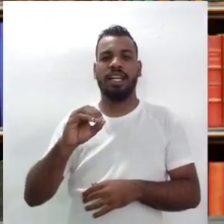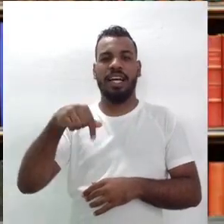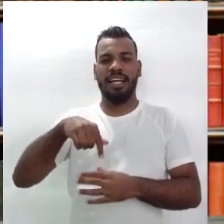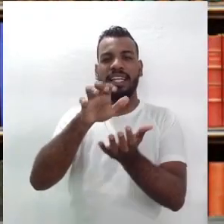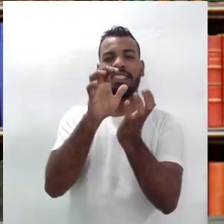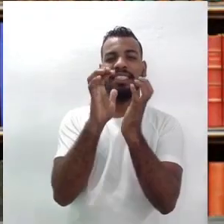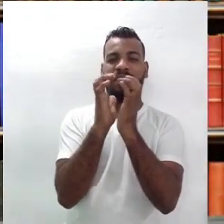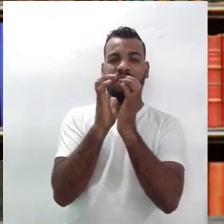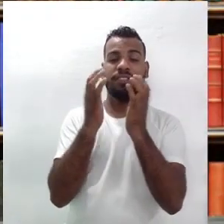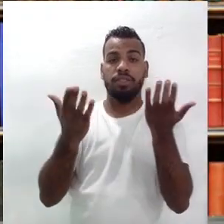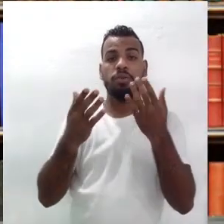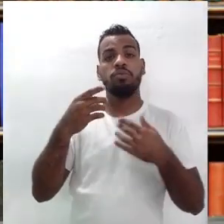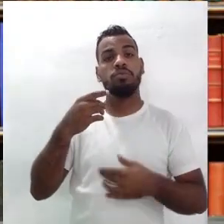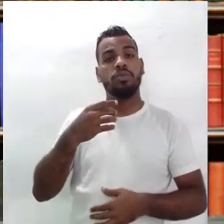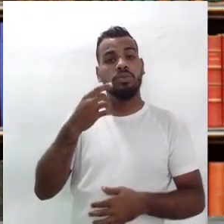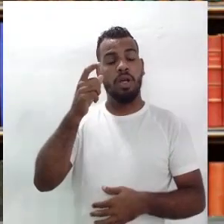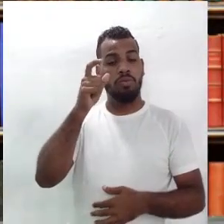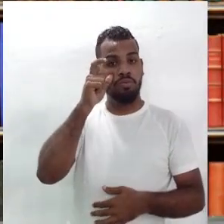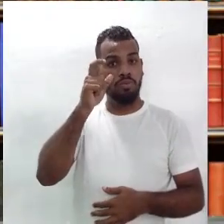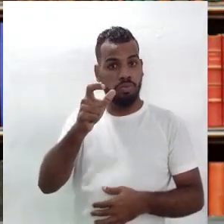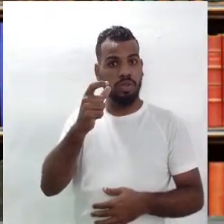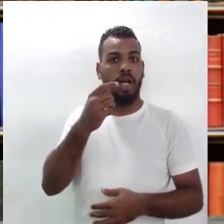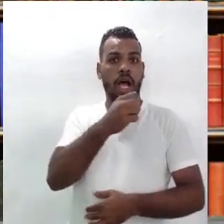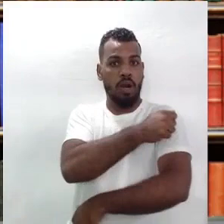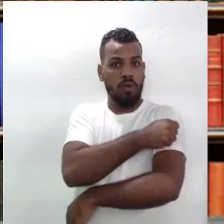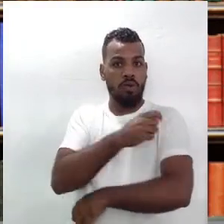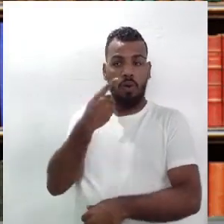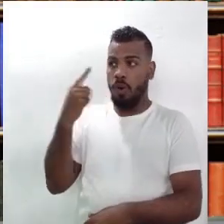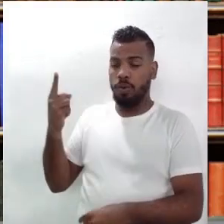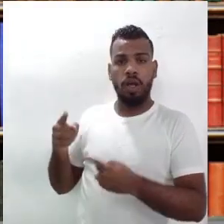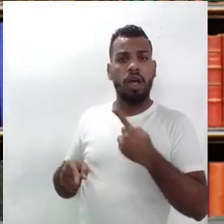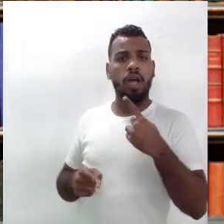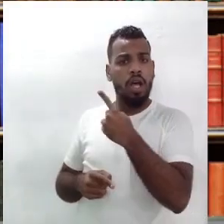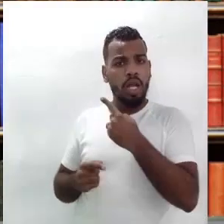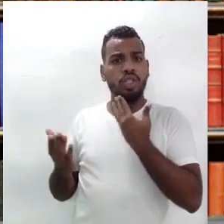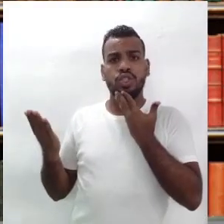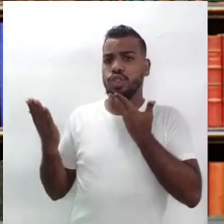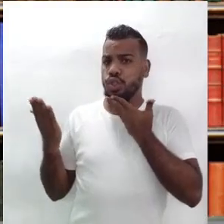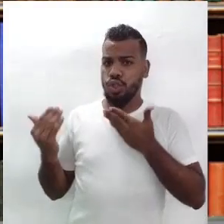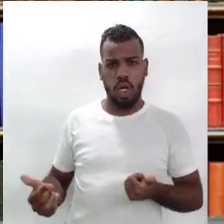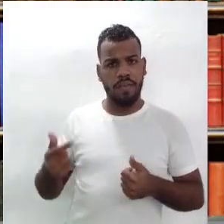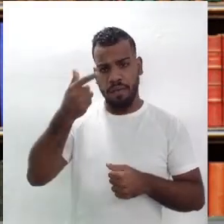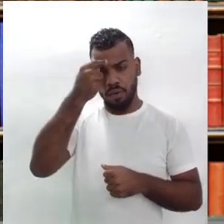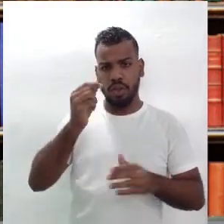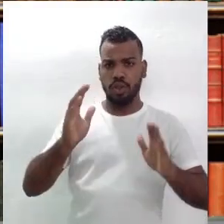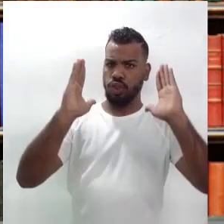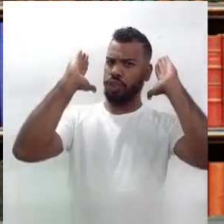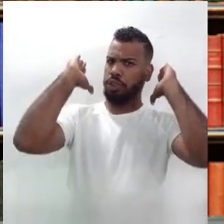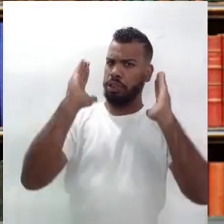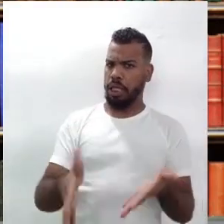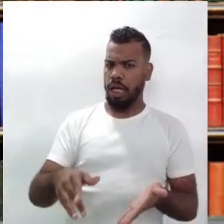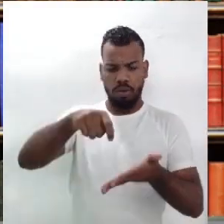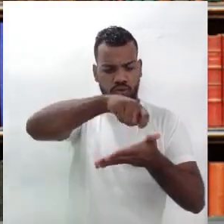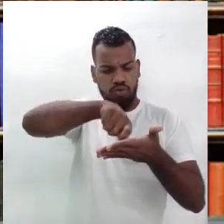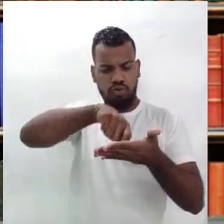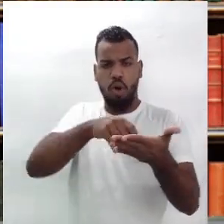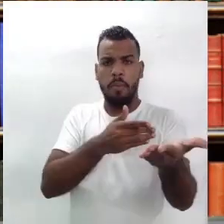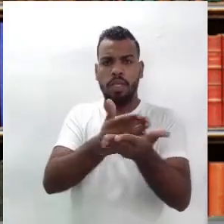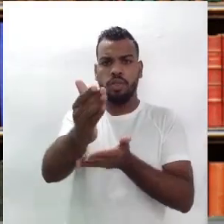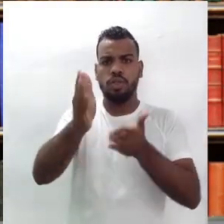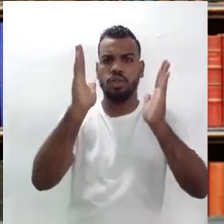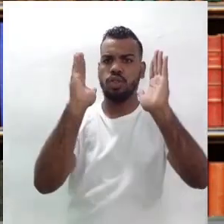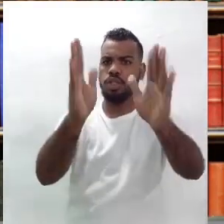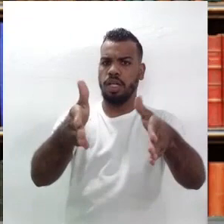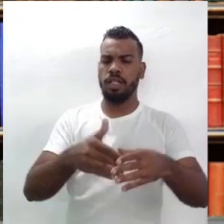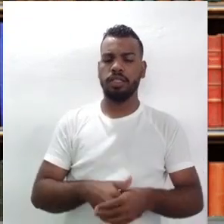questão. Veja só, tão jovem, certo? Tão jovem na Universidade, ele já começa a escrever e tem, no